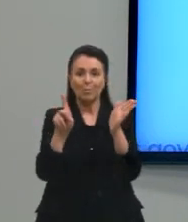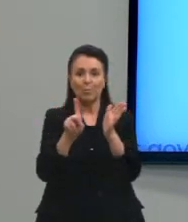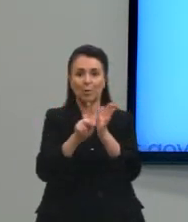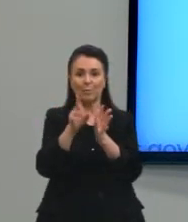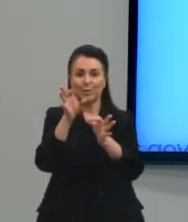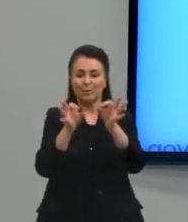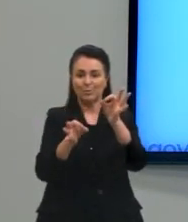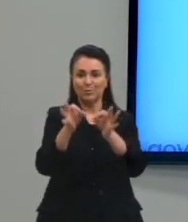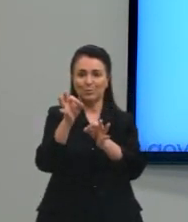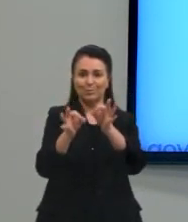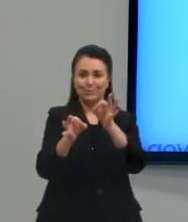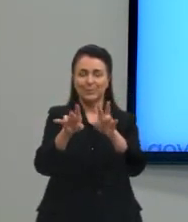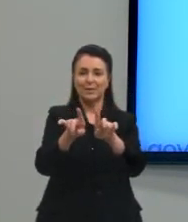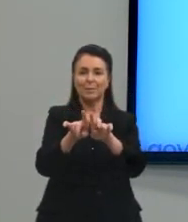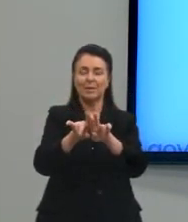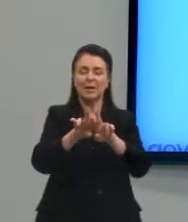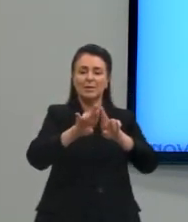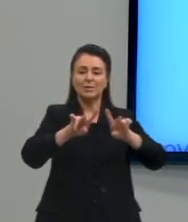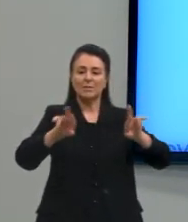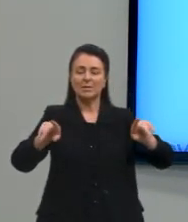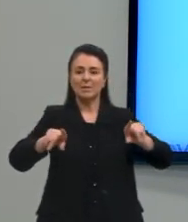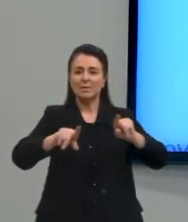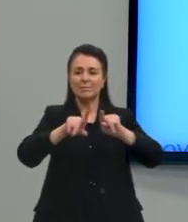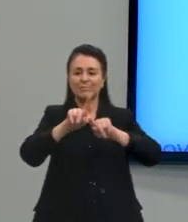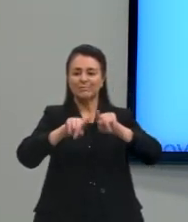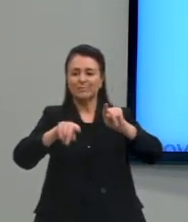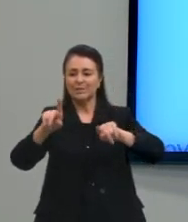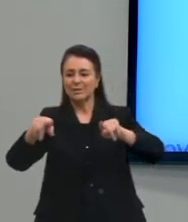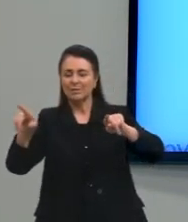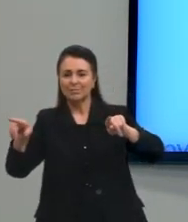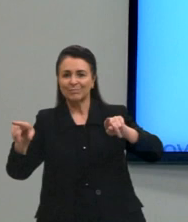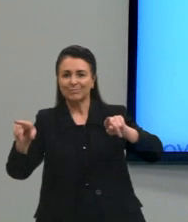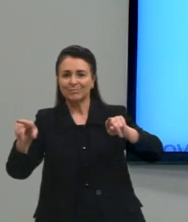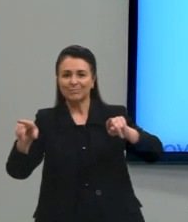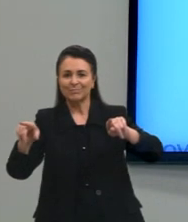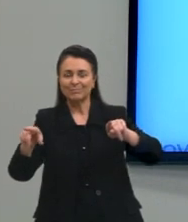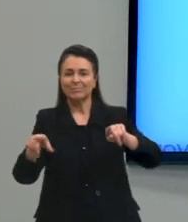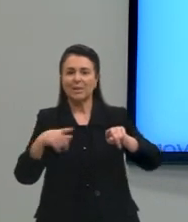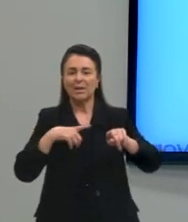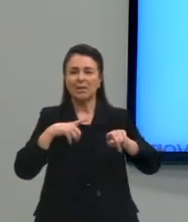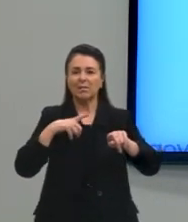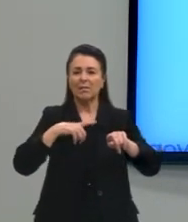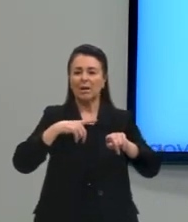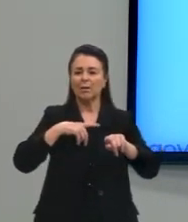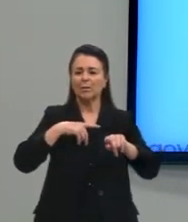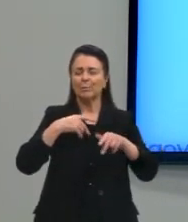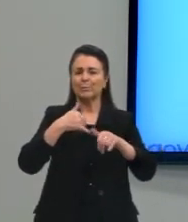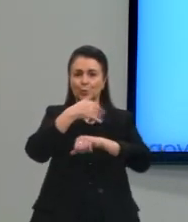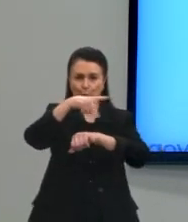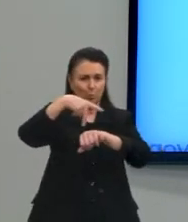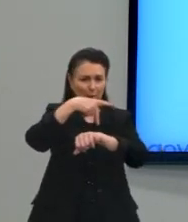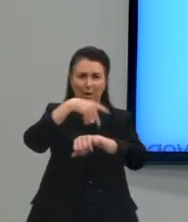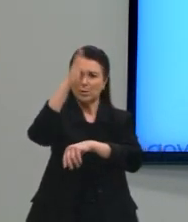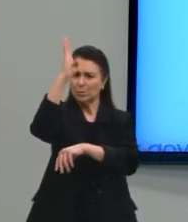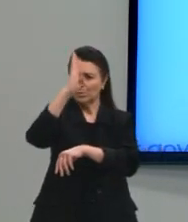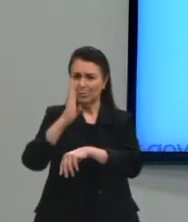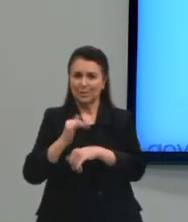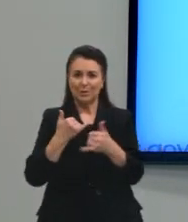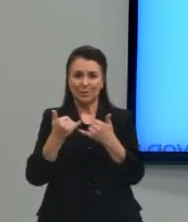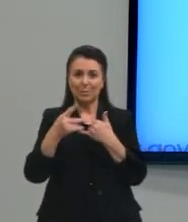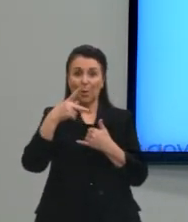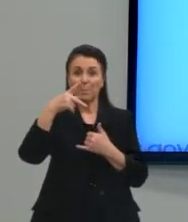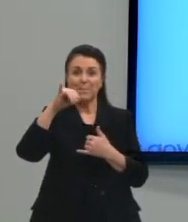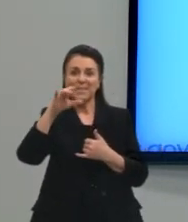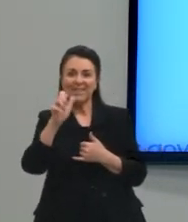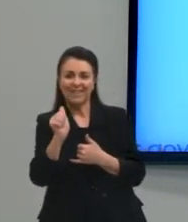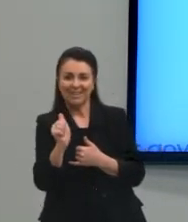também as diversas variações que a gente tem ao longo do nosso país, como exemplos aqui que a gente usa o Pia,